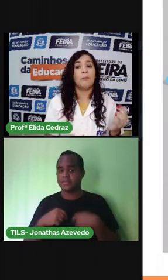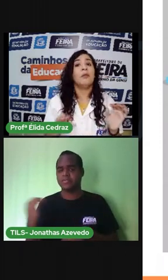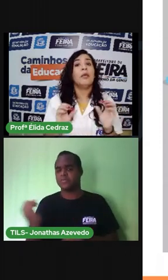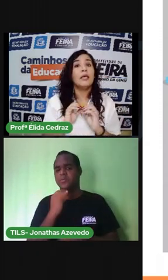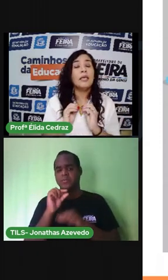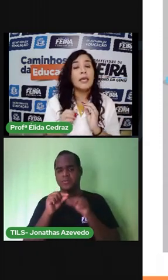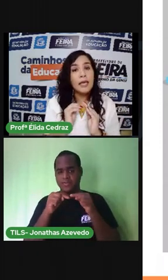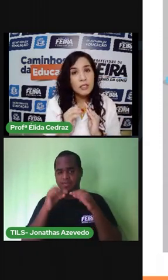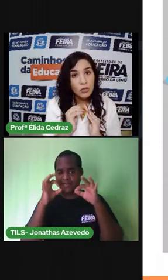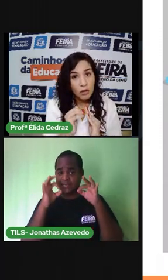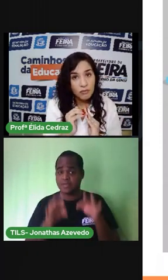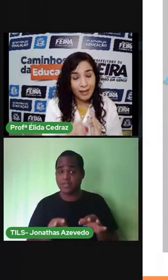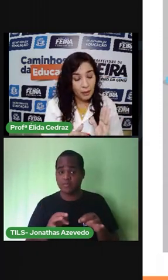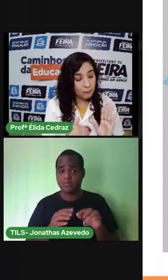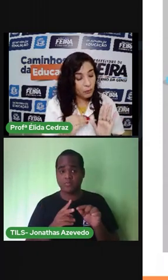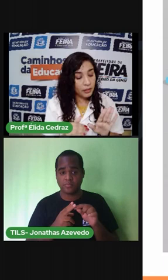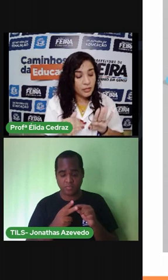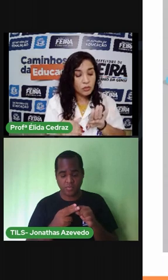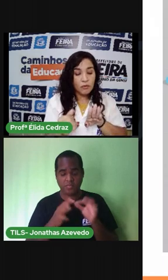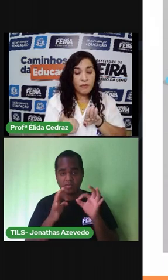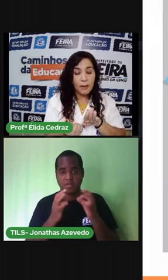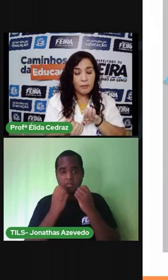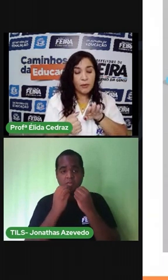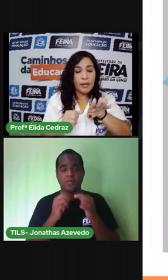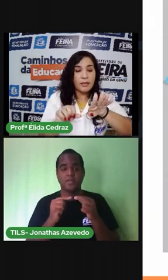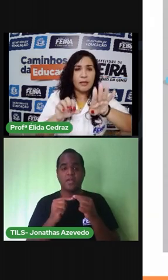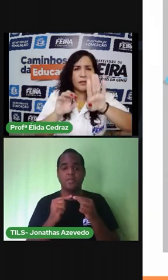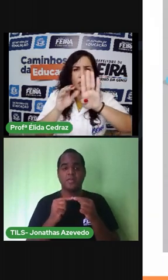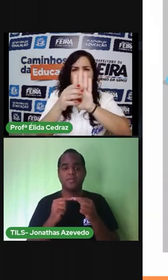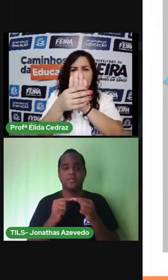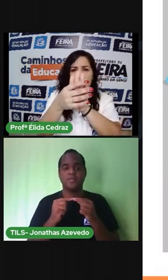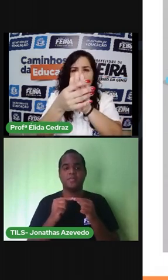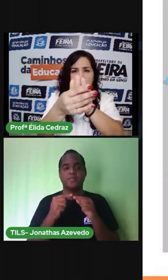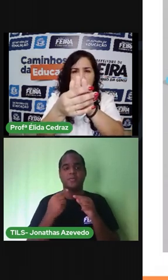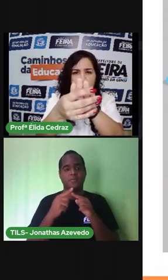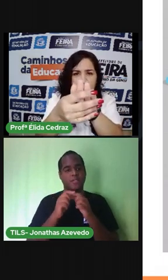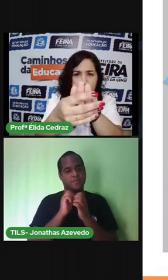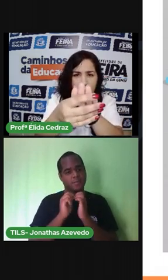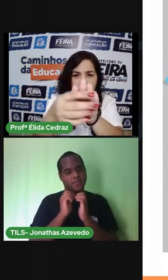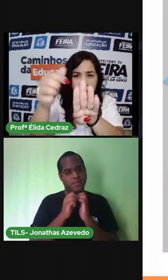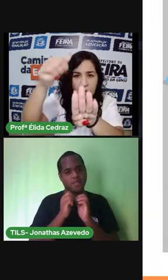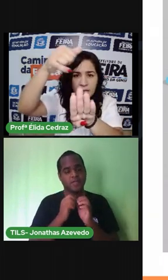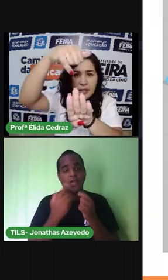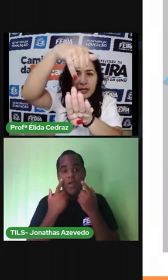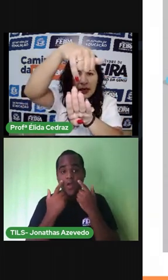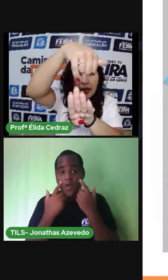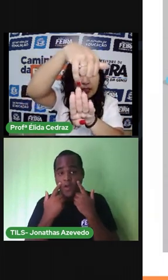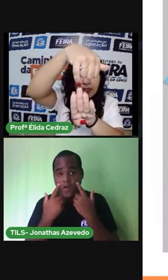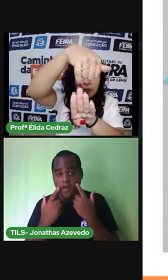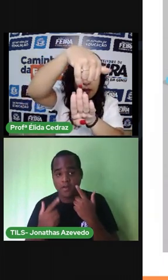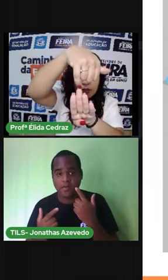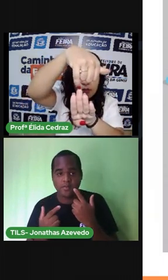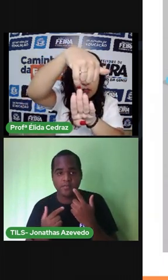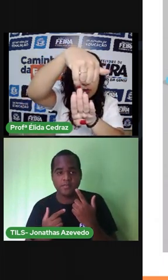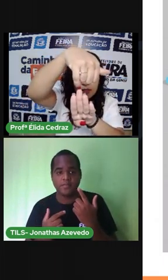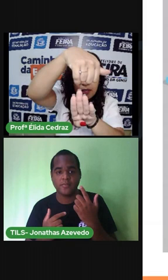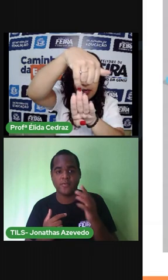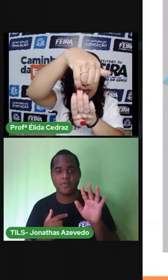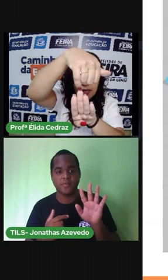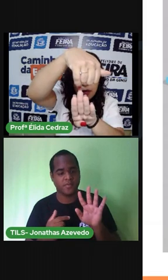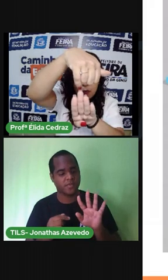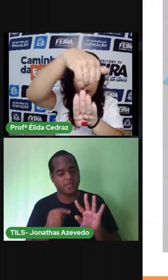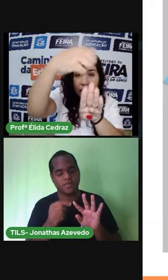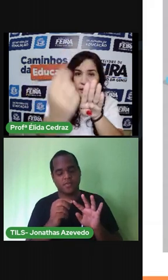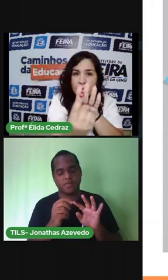e escovar. Por que escovar a Pro Hélida? Deixa mostrar a unha da Pro aqui. Esse espaçozinho que